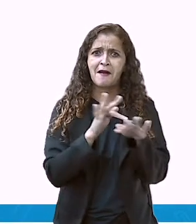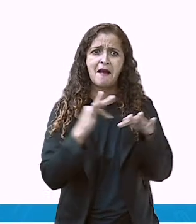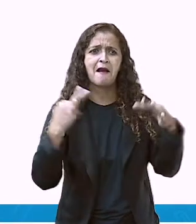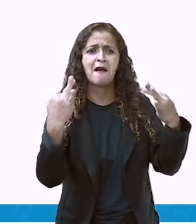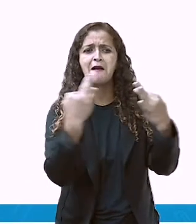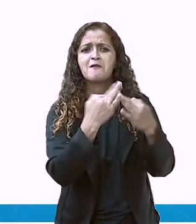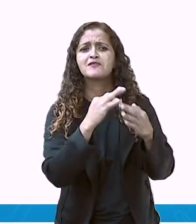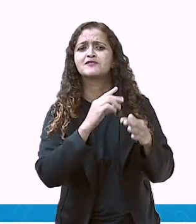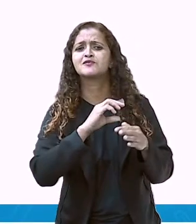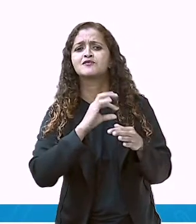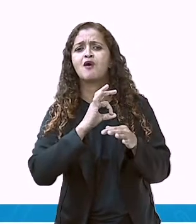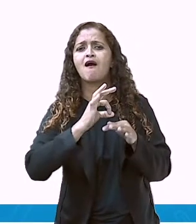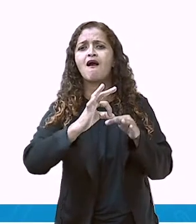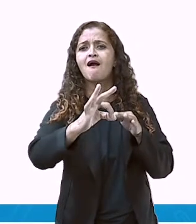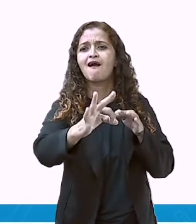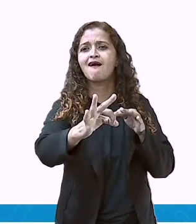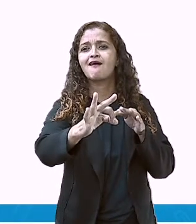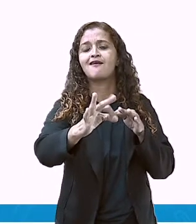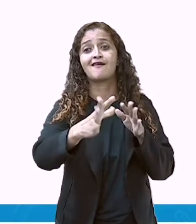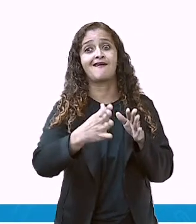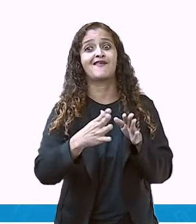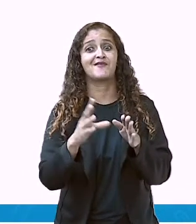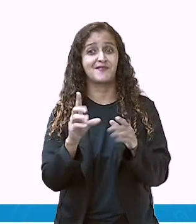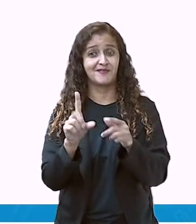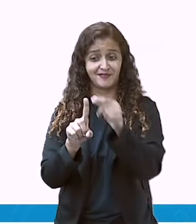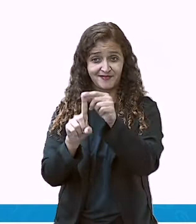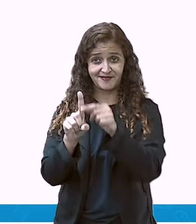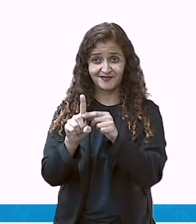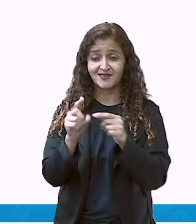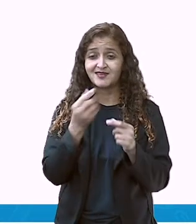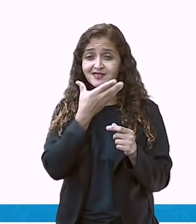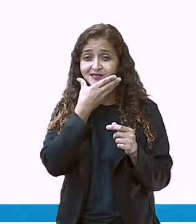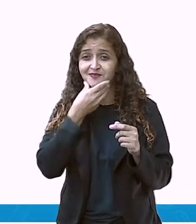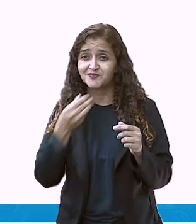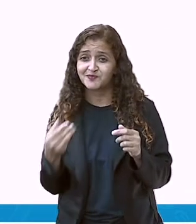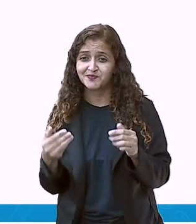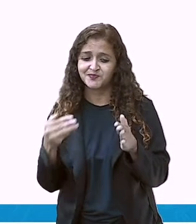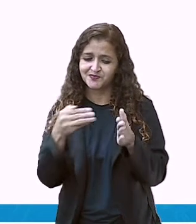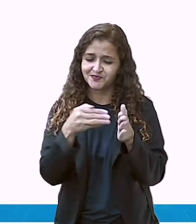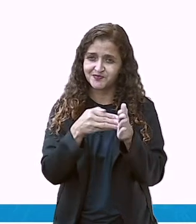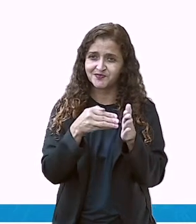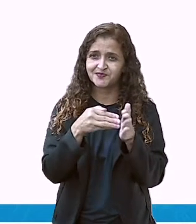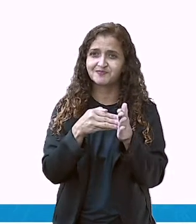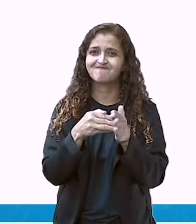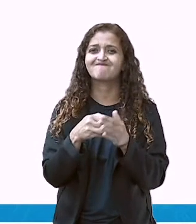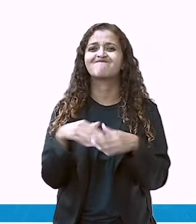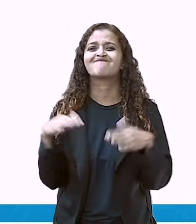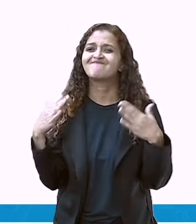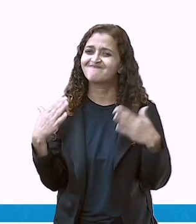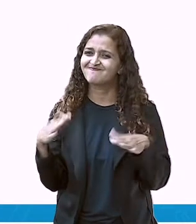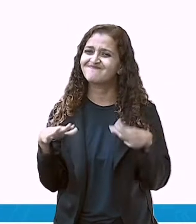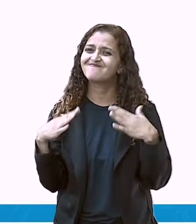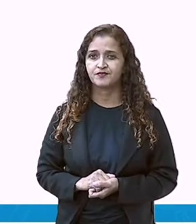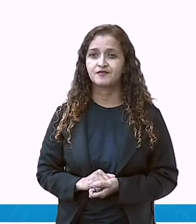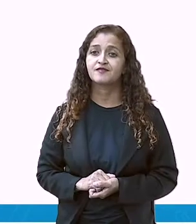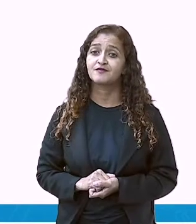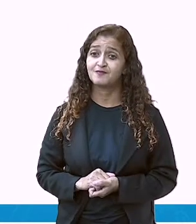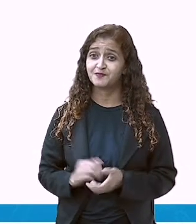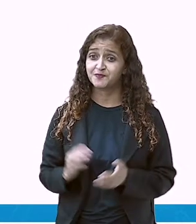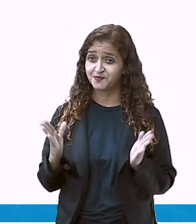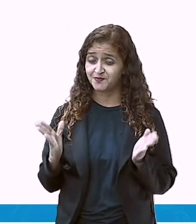mês? É o dezembro, que é o último mês do ano. Nossa. Interessante, não é?